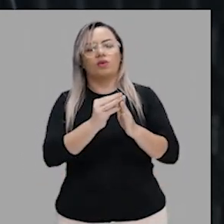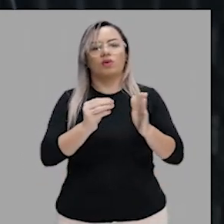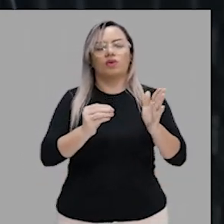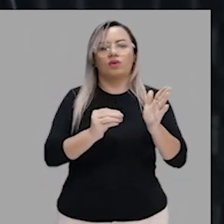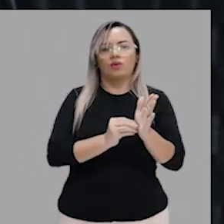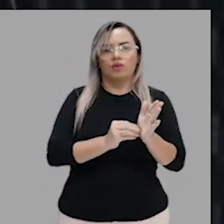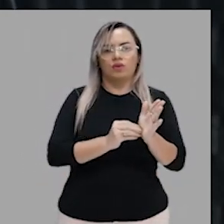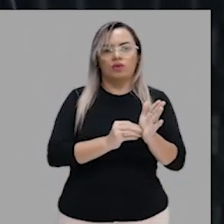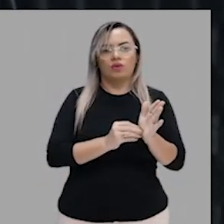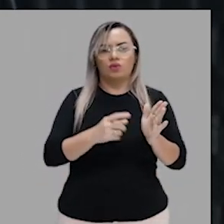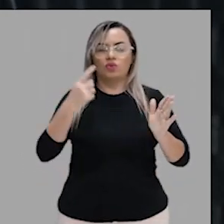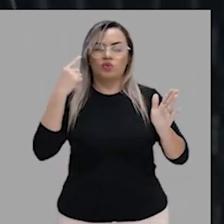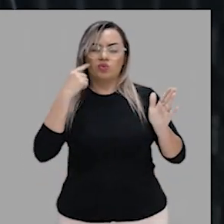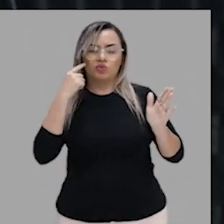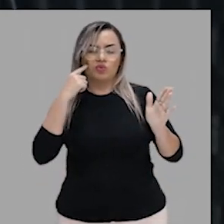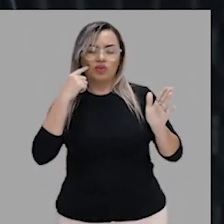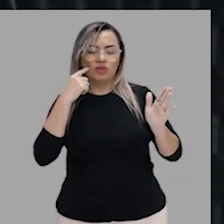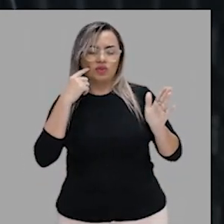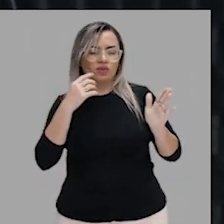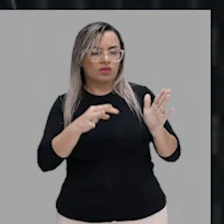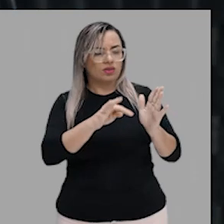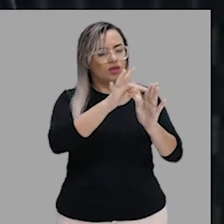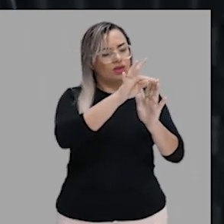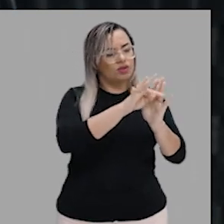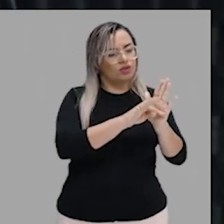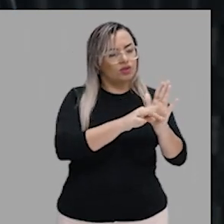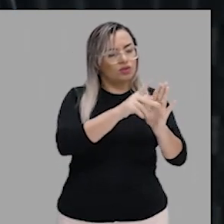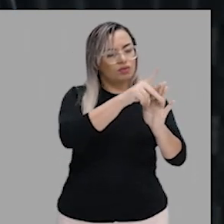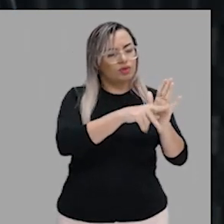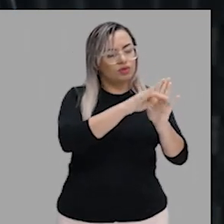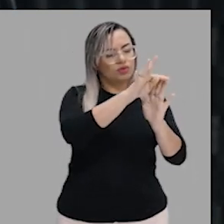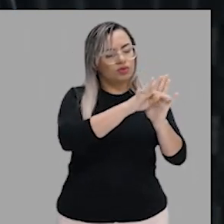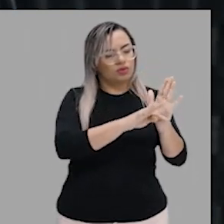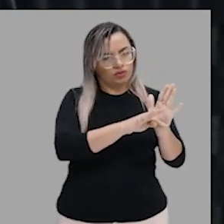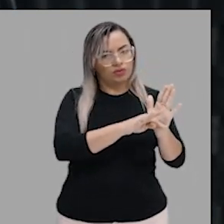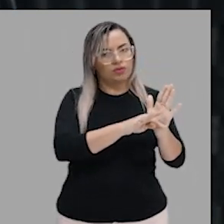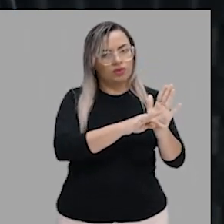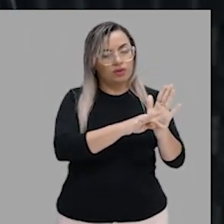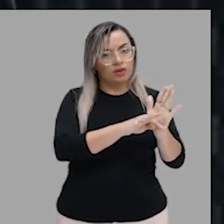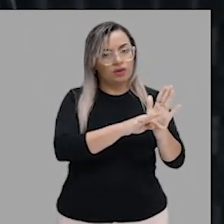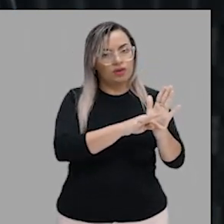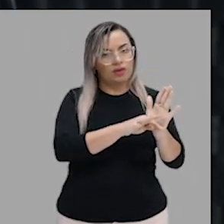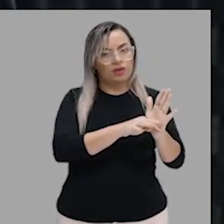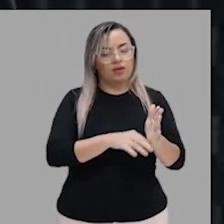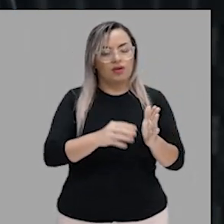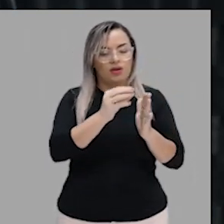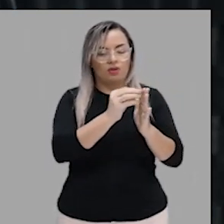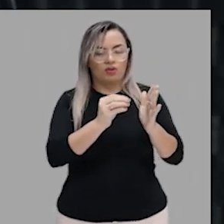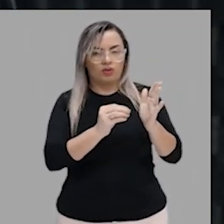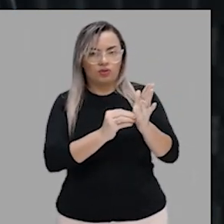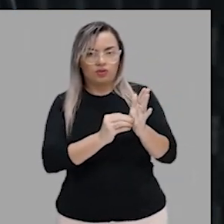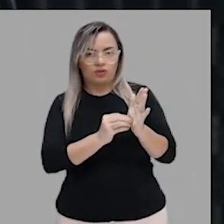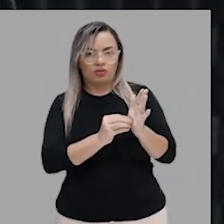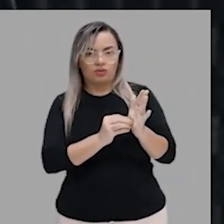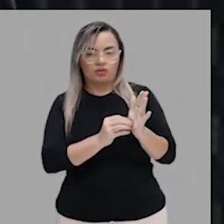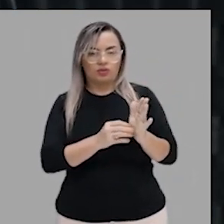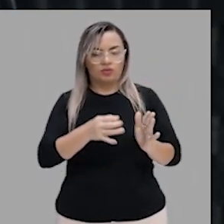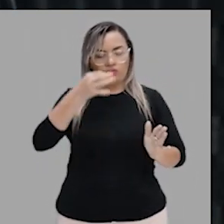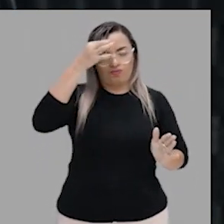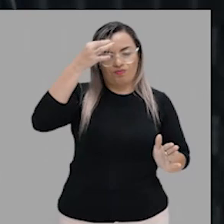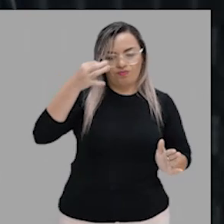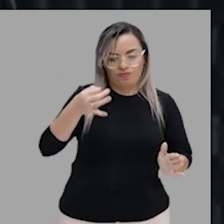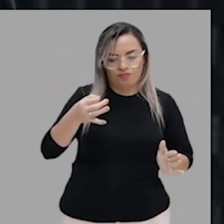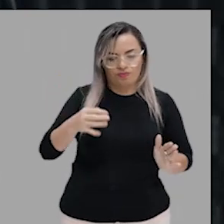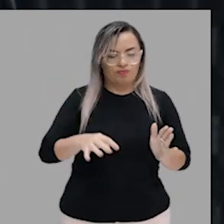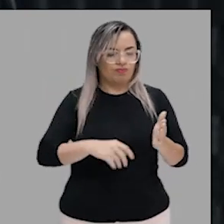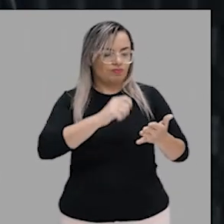está na competência, em uma das competências da redação do vestibular. Então, quando nós fazemos exercício,